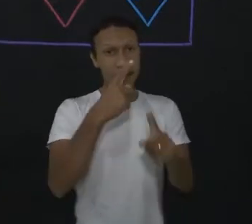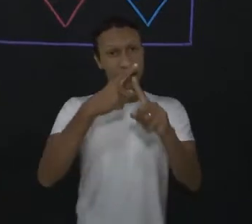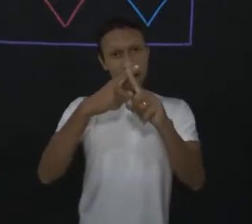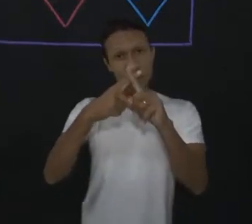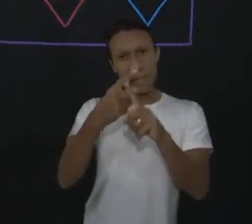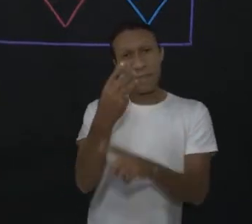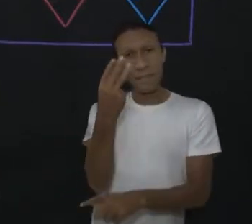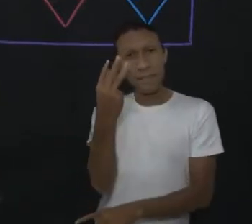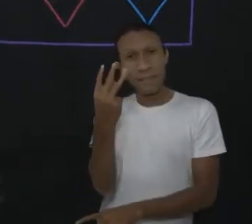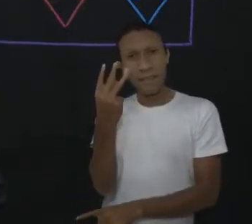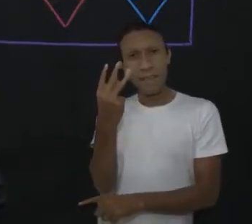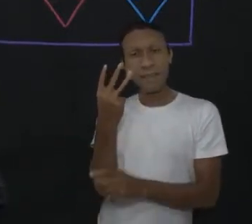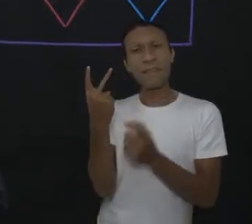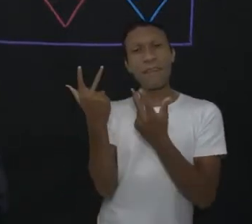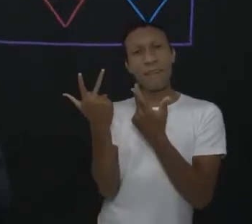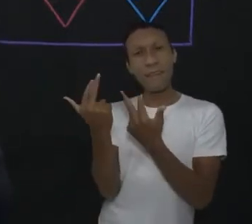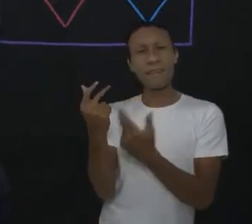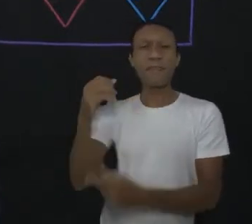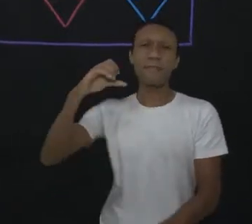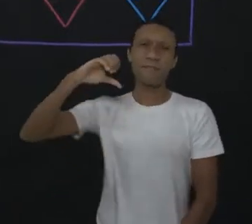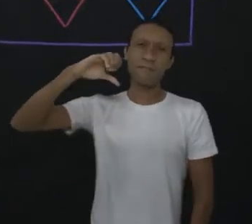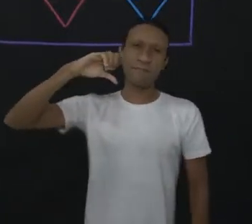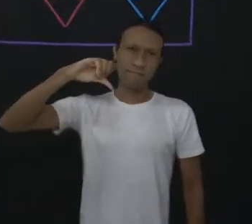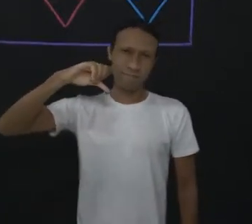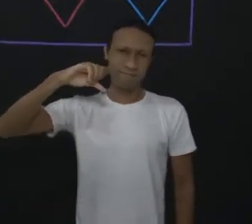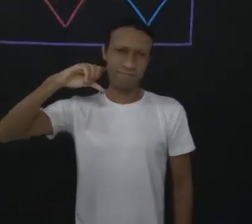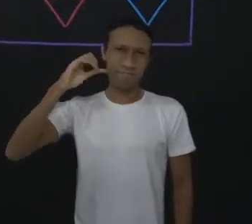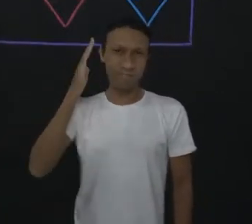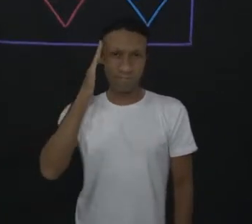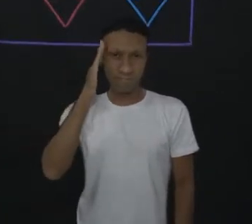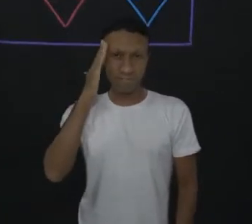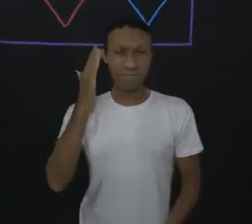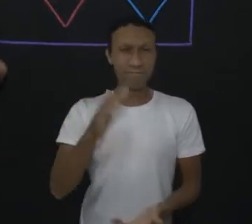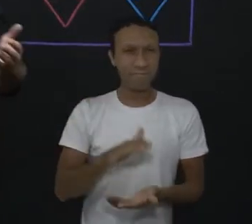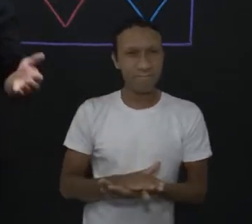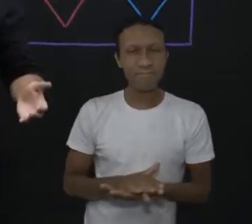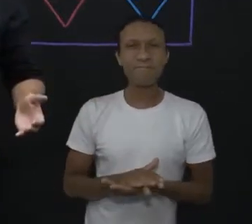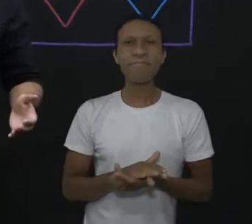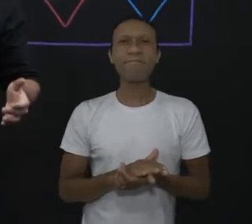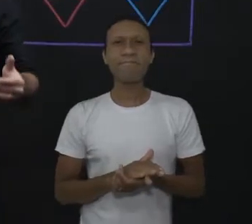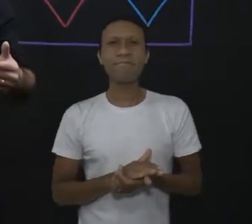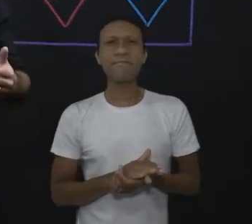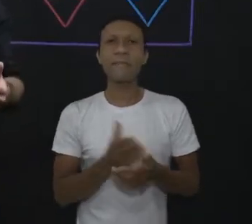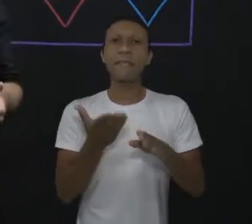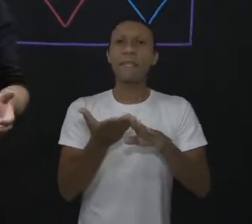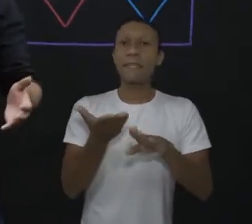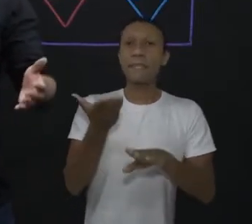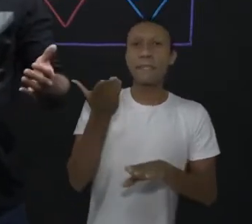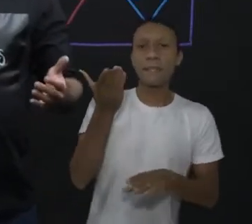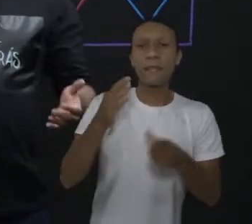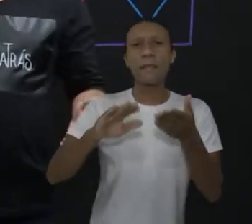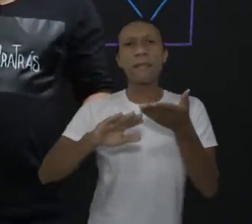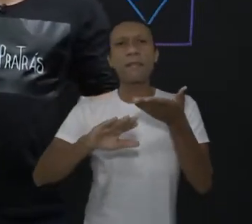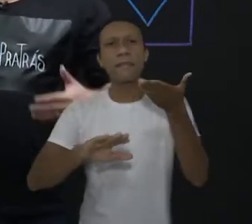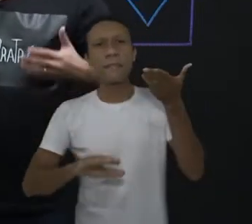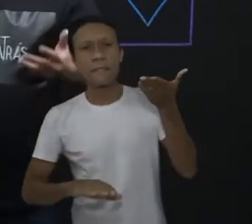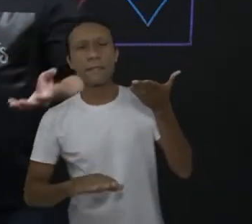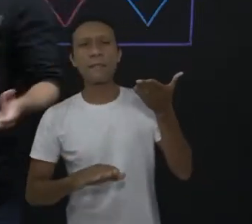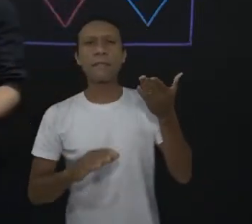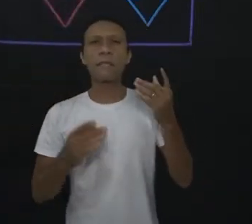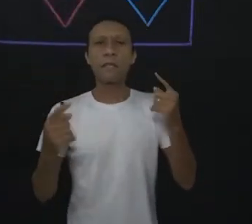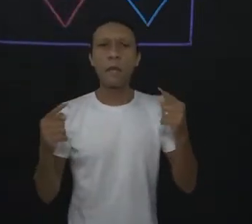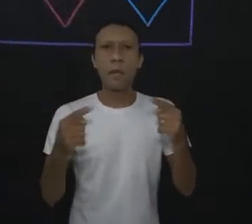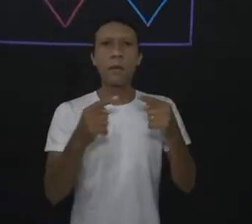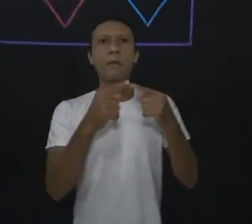de 3 por 3. Então, reparem que essa ideia de grandezas diretamente proporcionais,